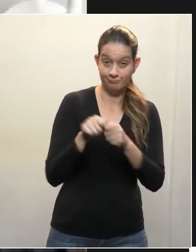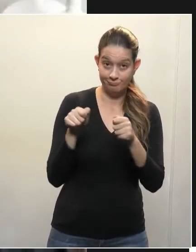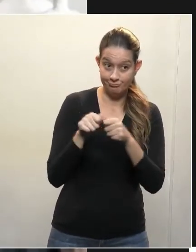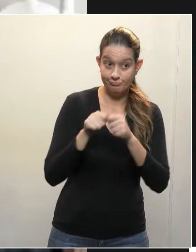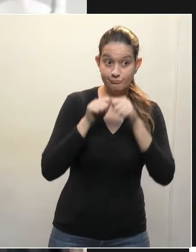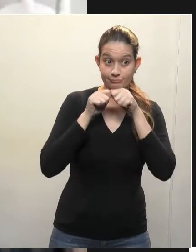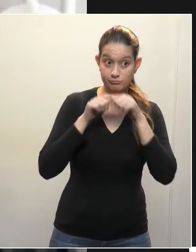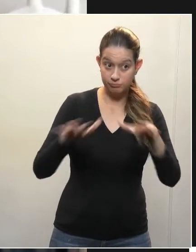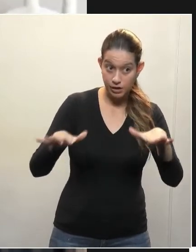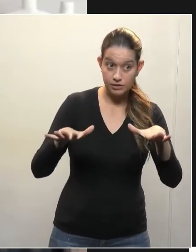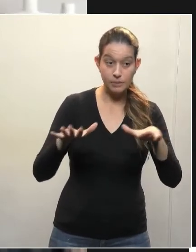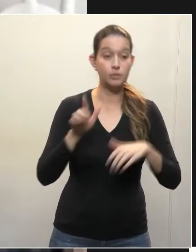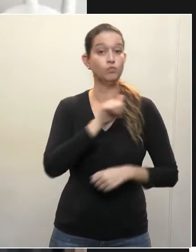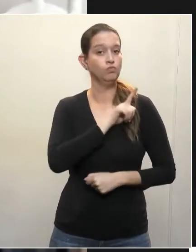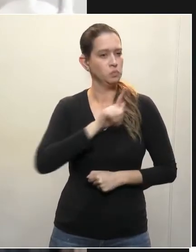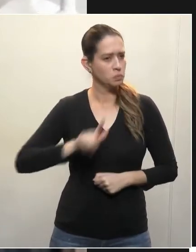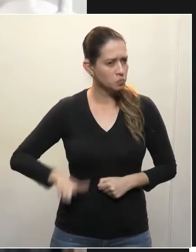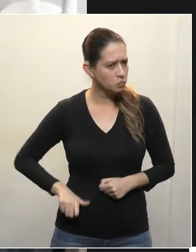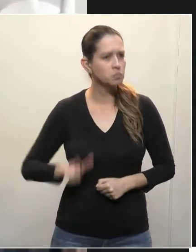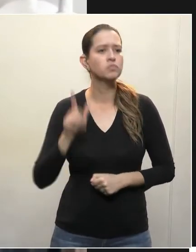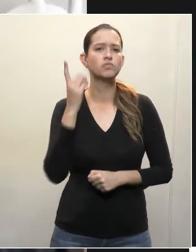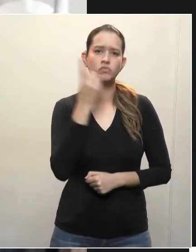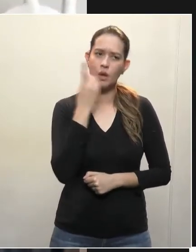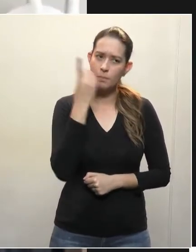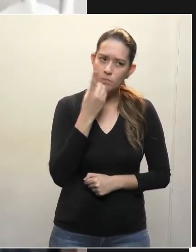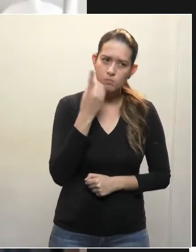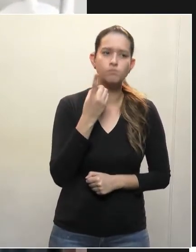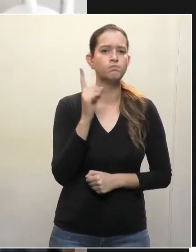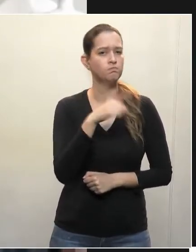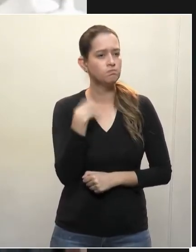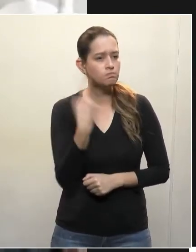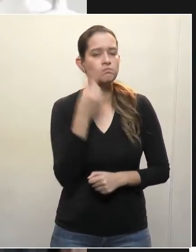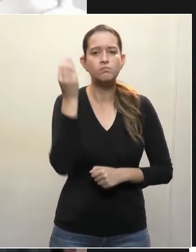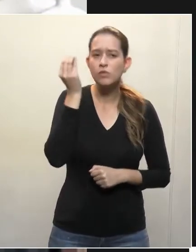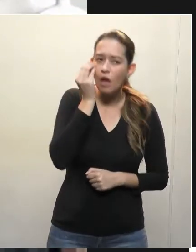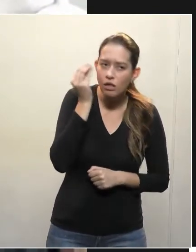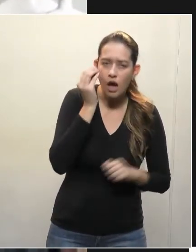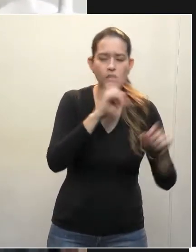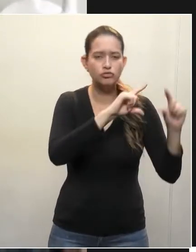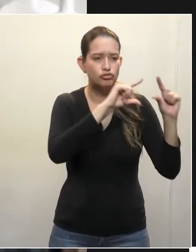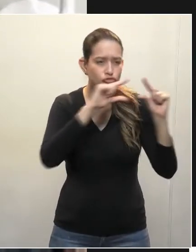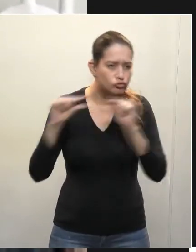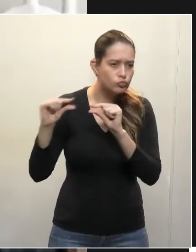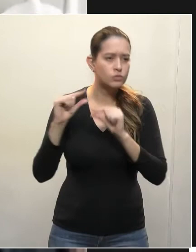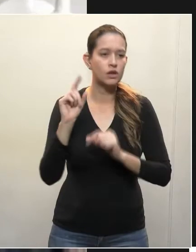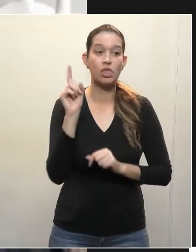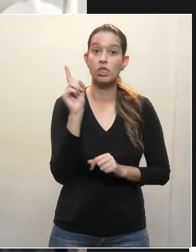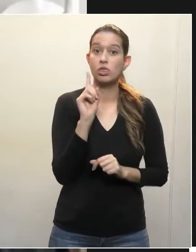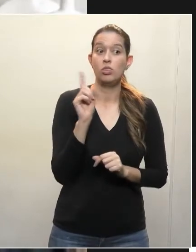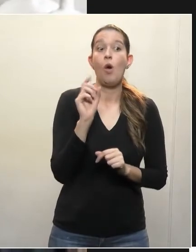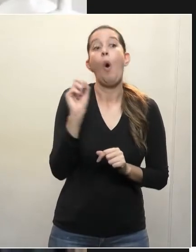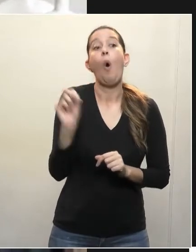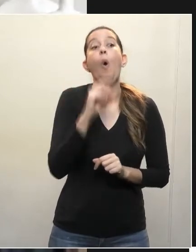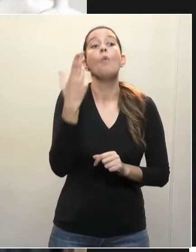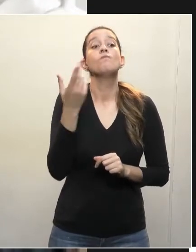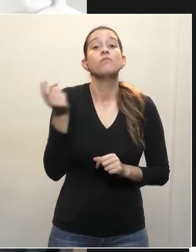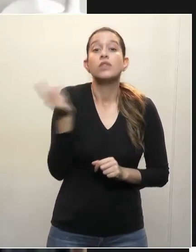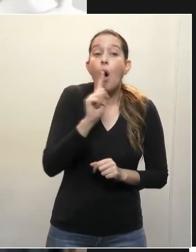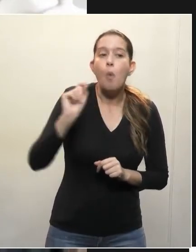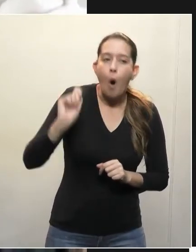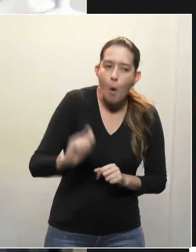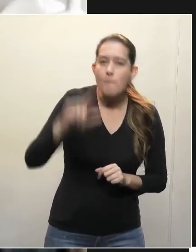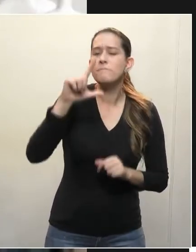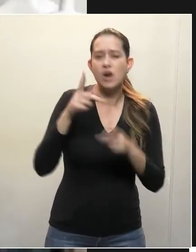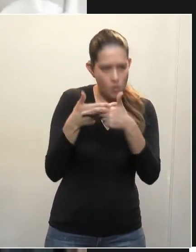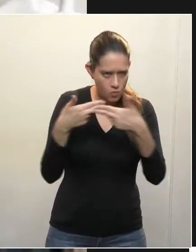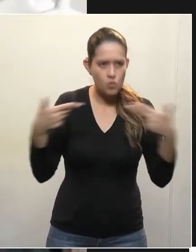parlamentares, temos feito de tudo para tentar diminuir tarifas ou para não cobrar tarifas nesse período. Agora vem